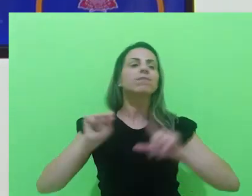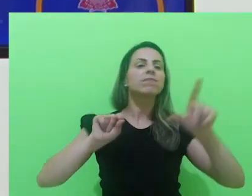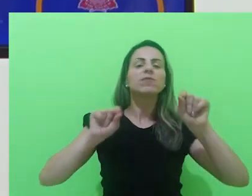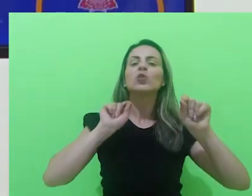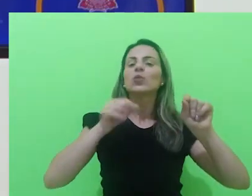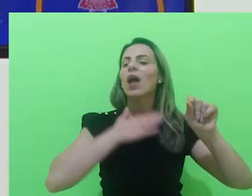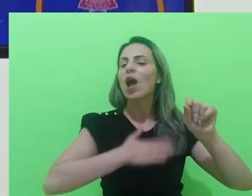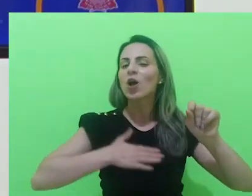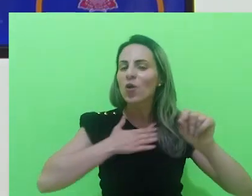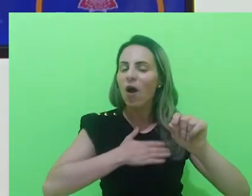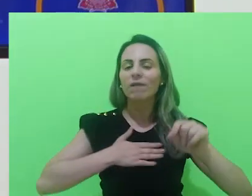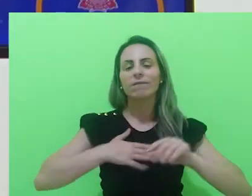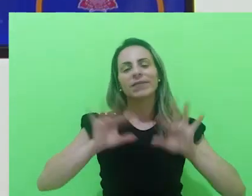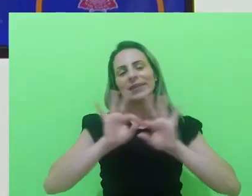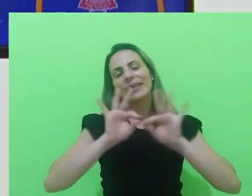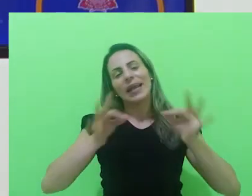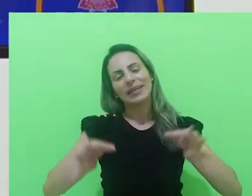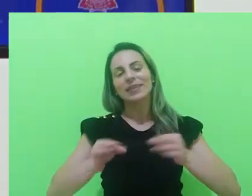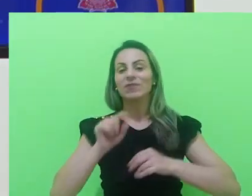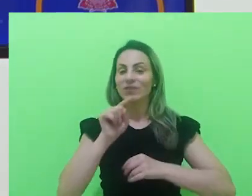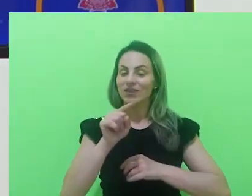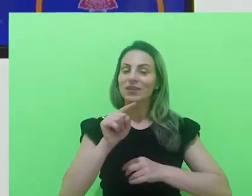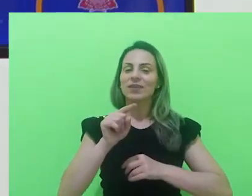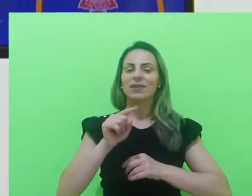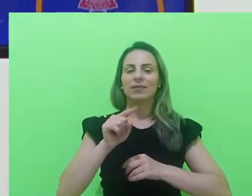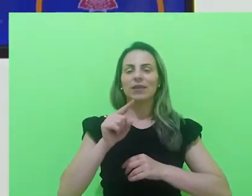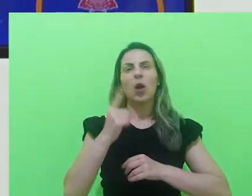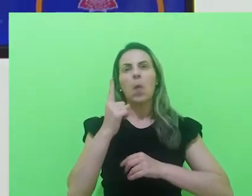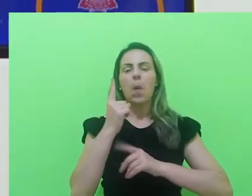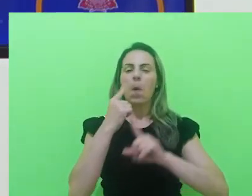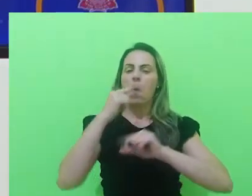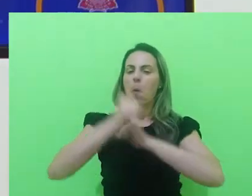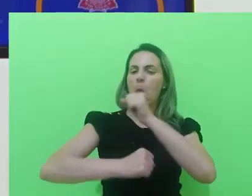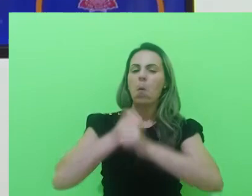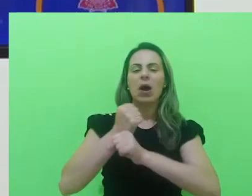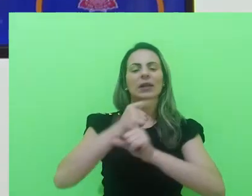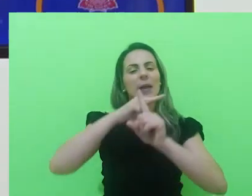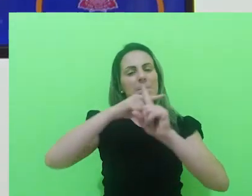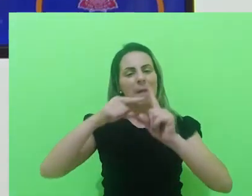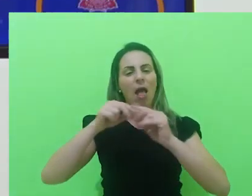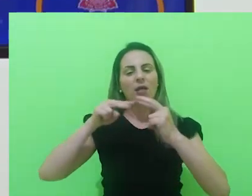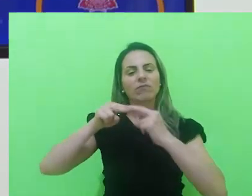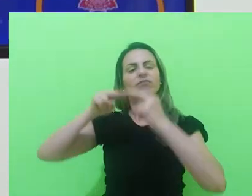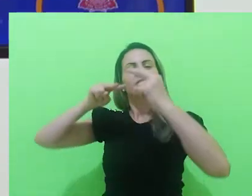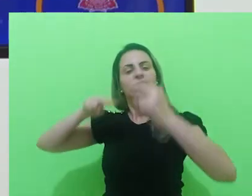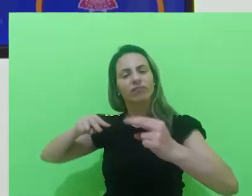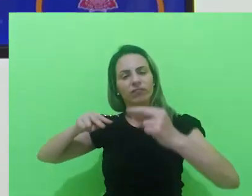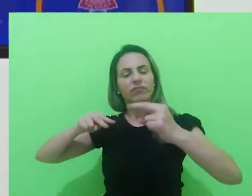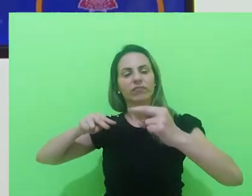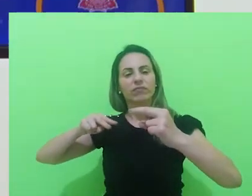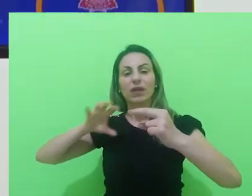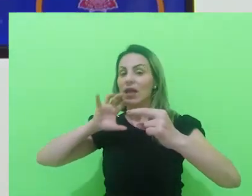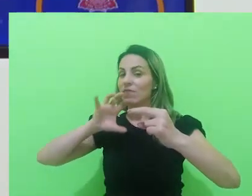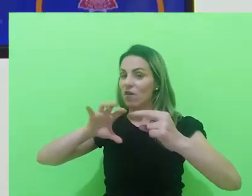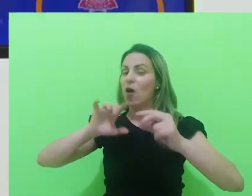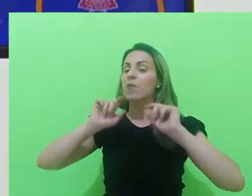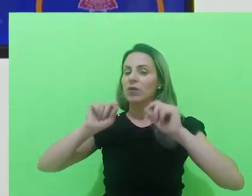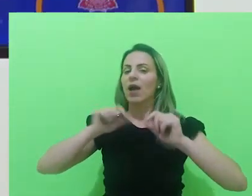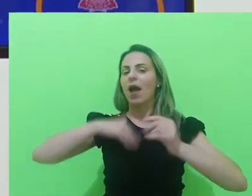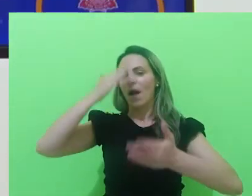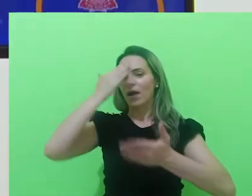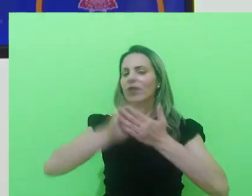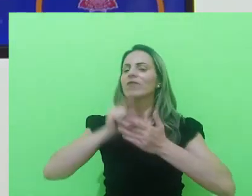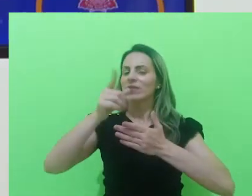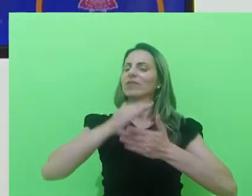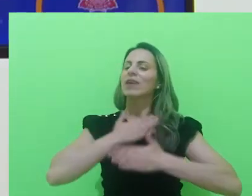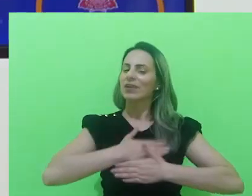E a assimilação é muito mais simples, né? Então, para você que ficou durante um ano e meio aí, de forma remota, desta forma, eu tenho certeza que vai